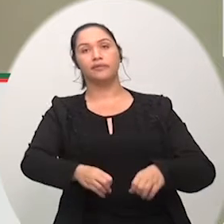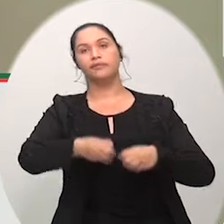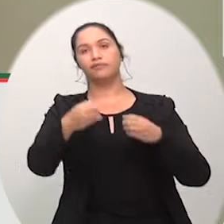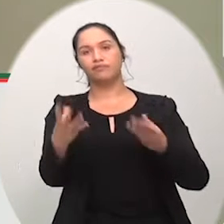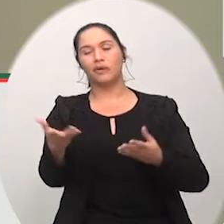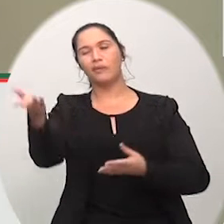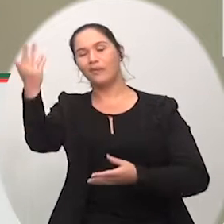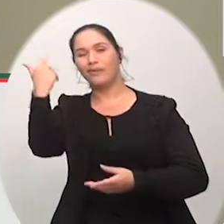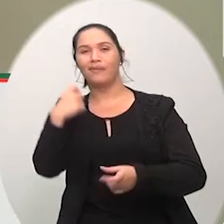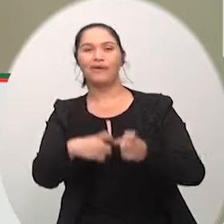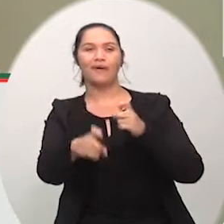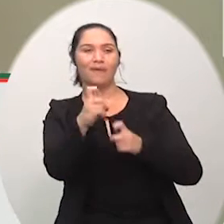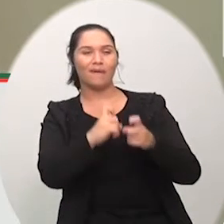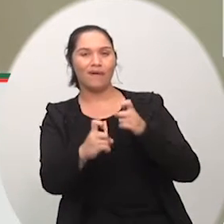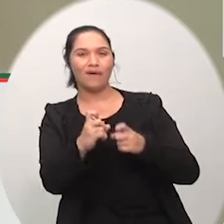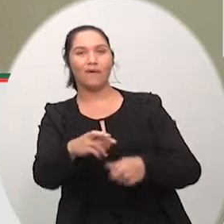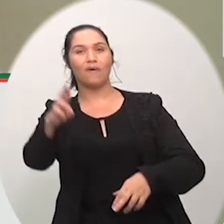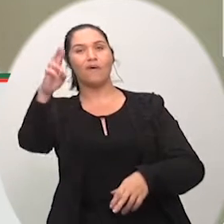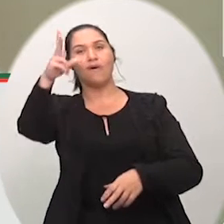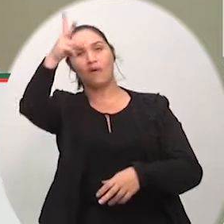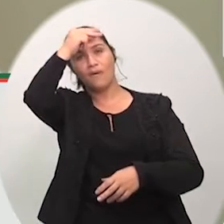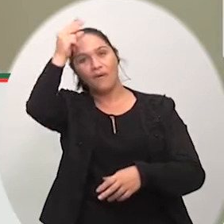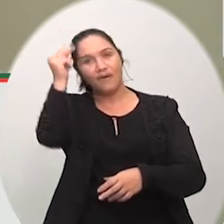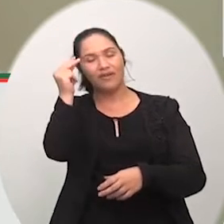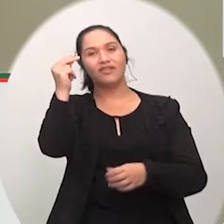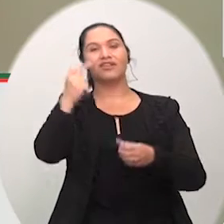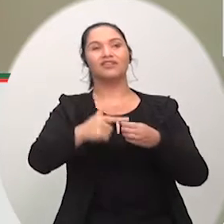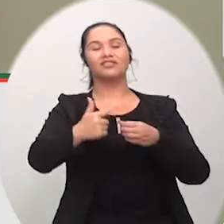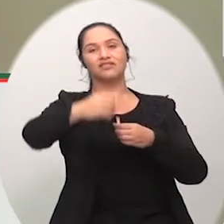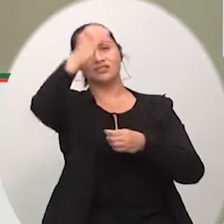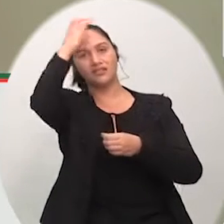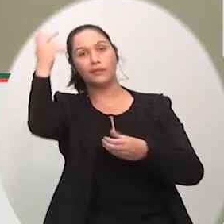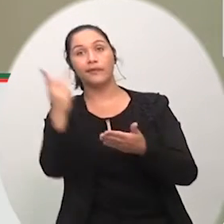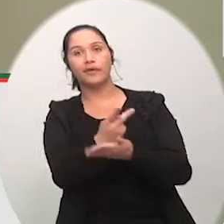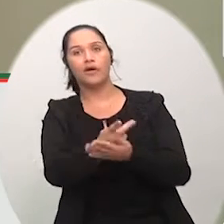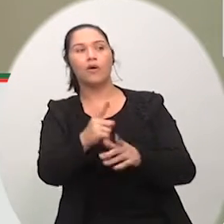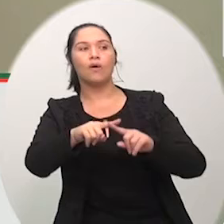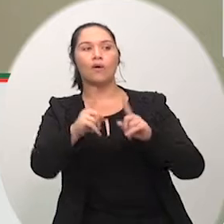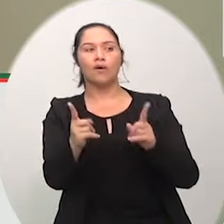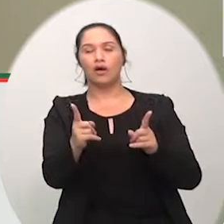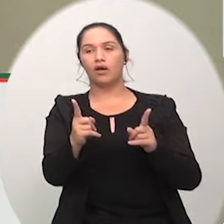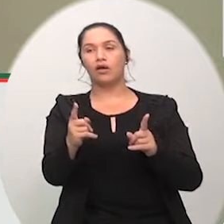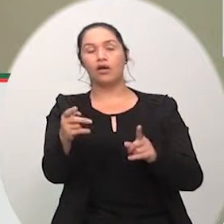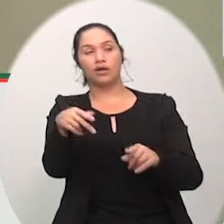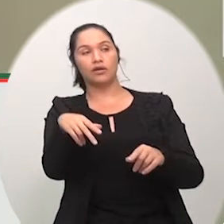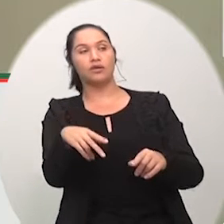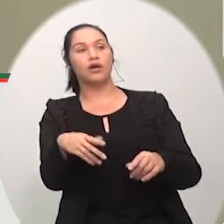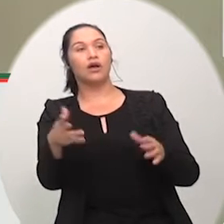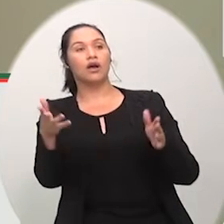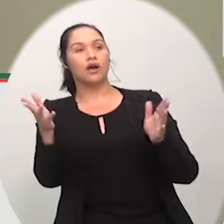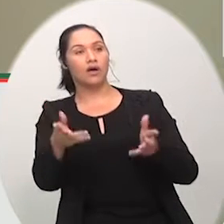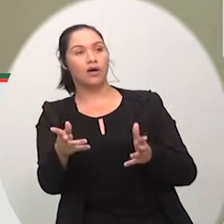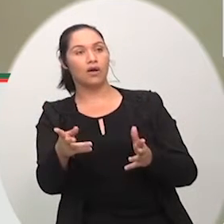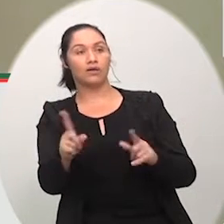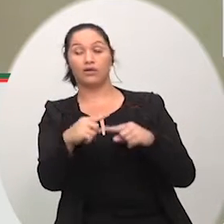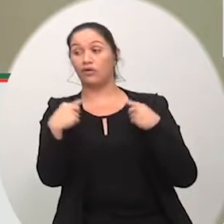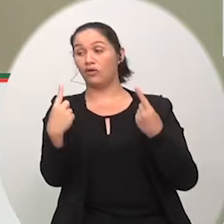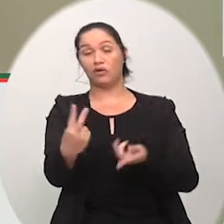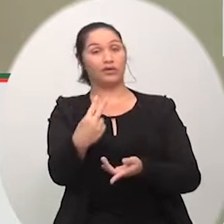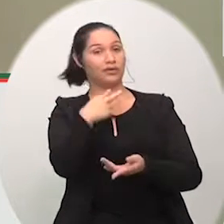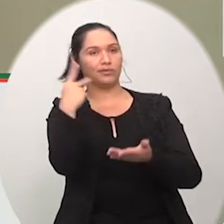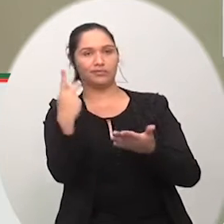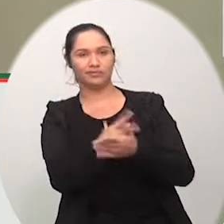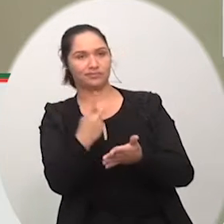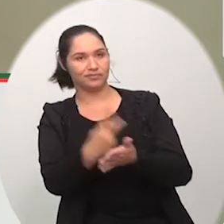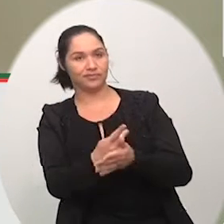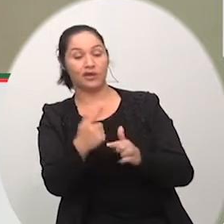vereadores nessa casa cometemos o erro de pegar e não ter corrigido na hora da votação um projeto que sabia que ia dar problema